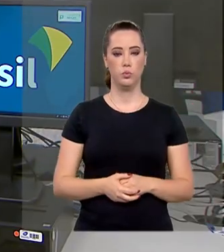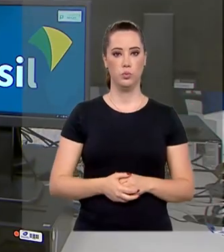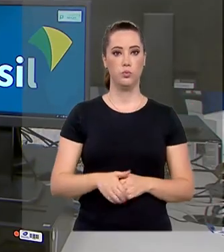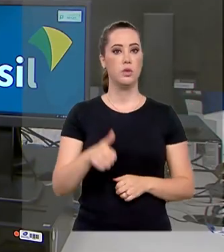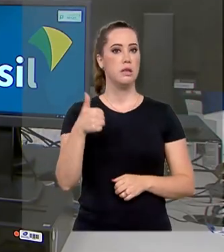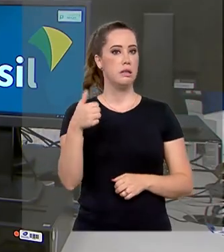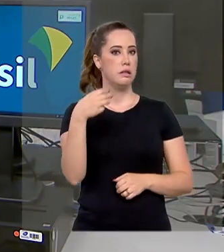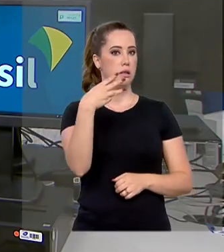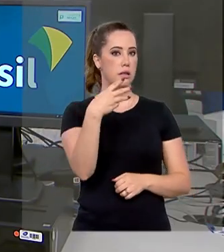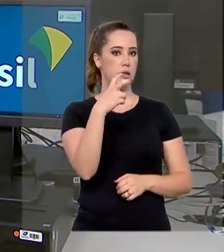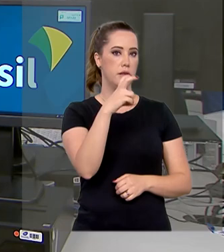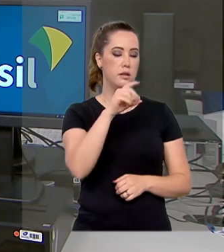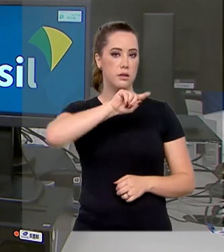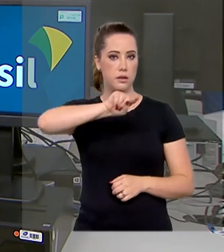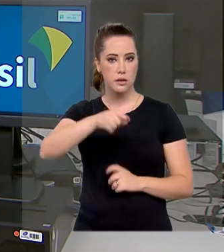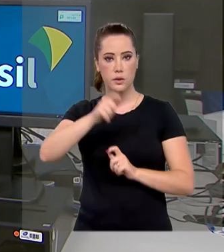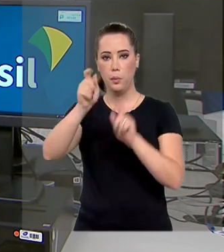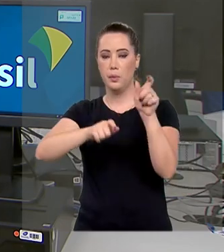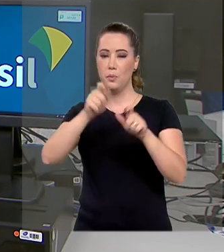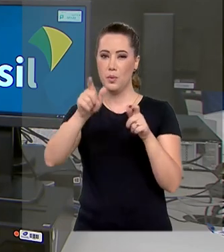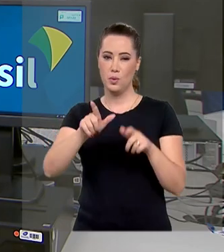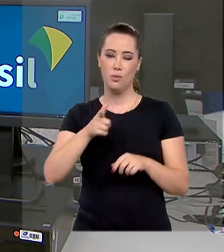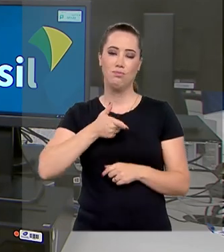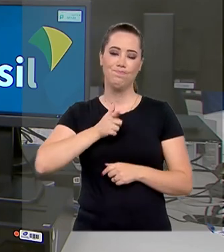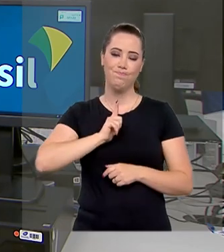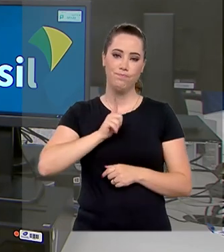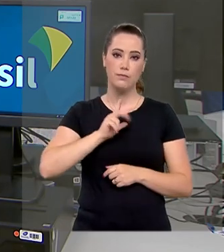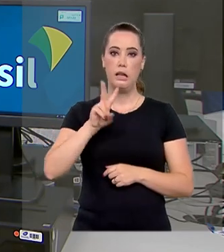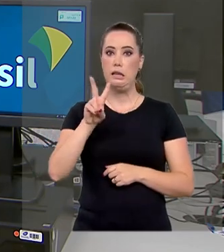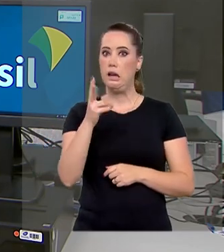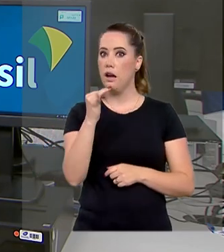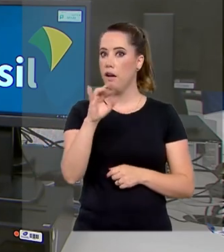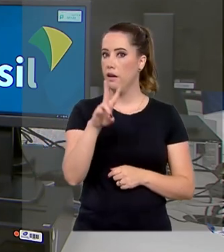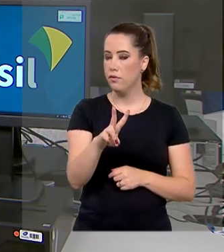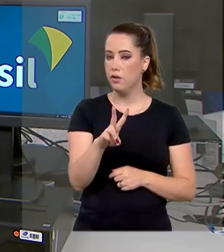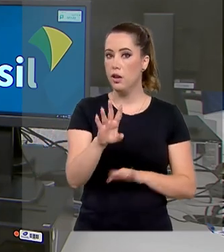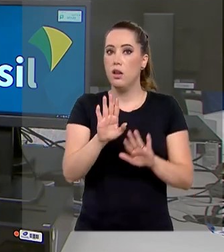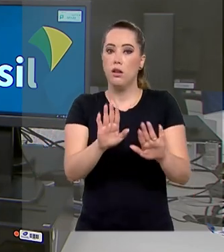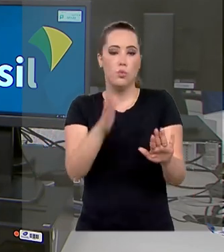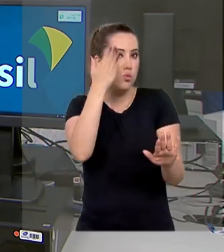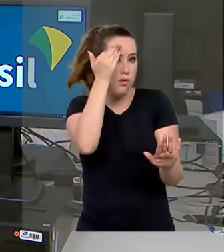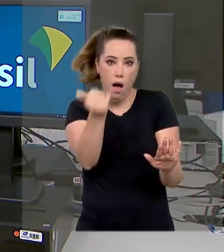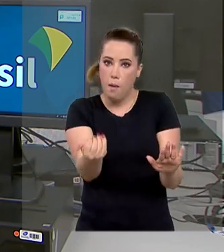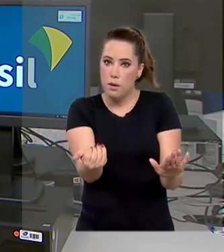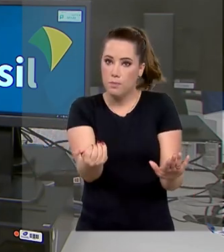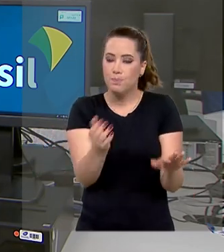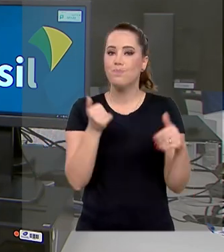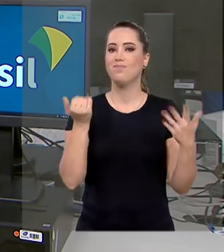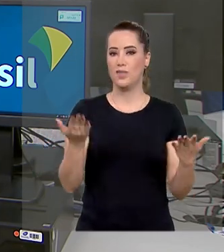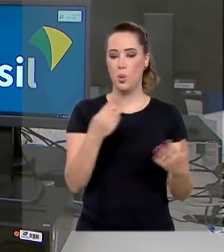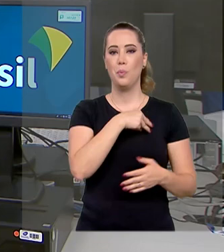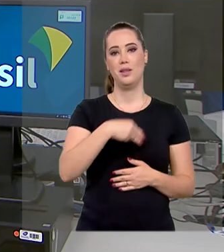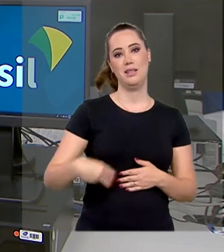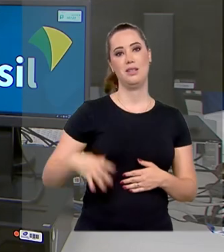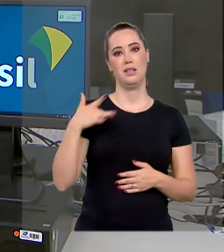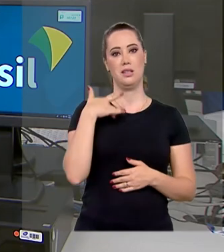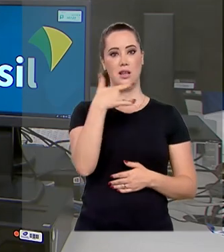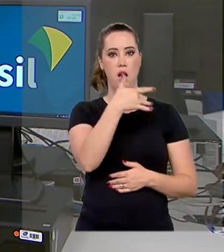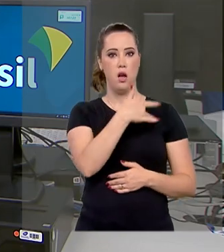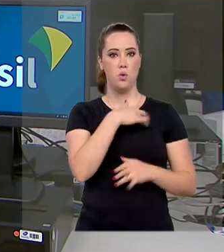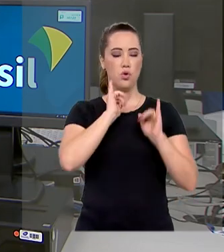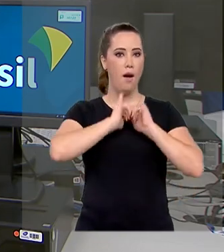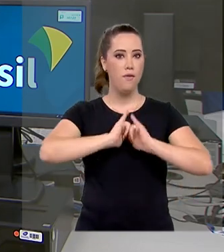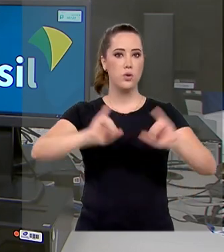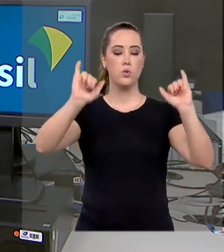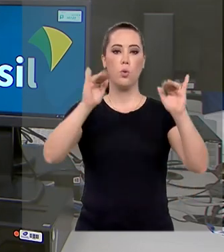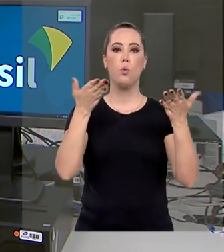135 mil brasileiros vivem com HIV e não sabem. Por isso, o ministro da Saúde, Luiz Henrique Mandetta, disse